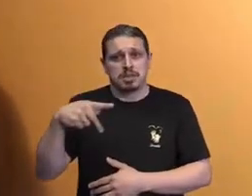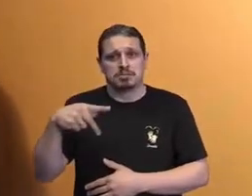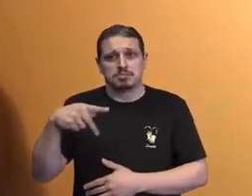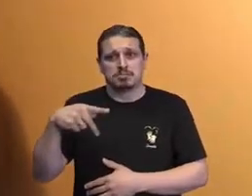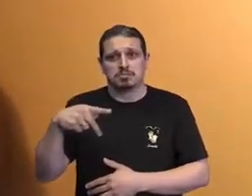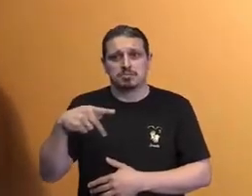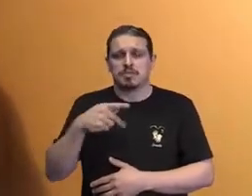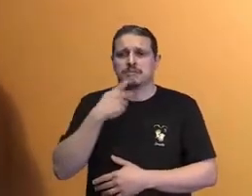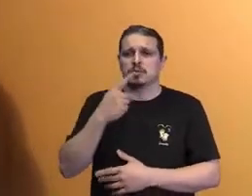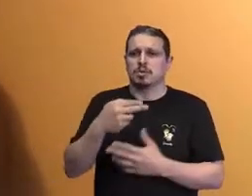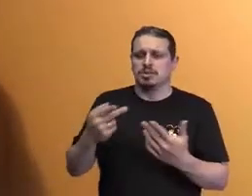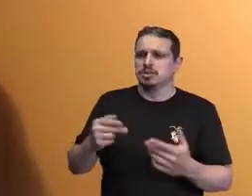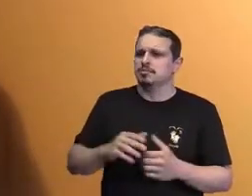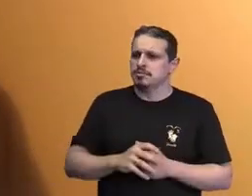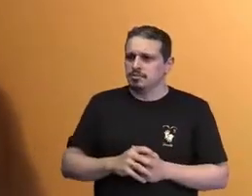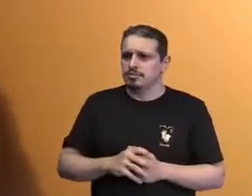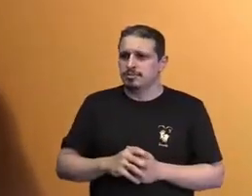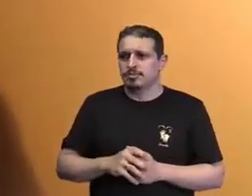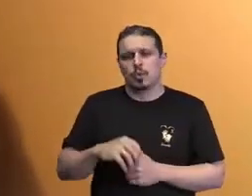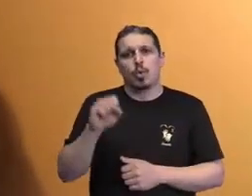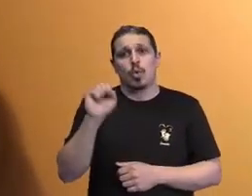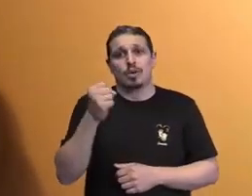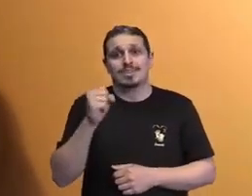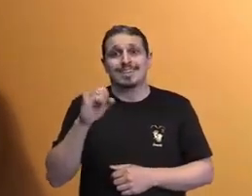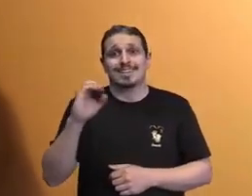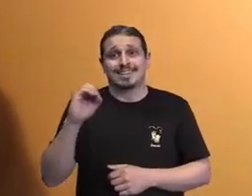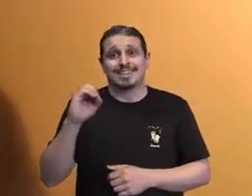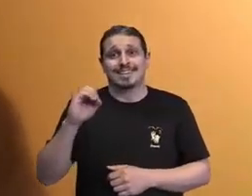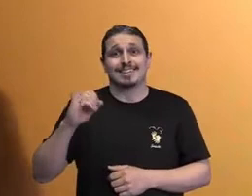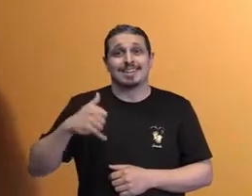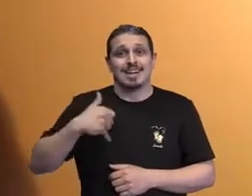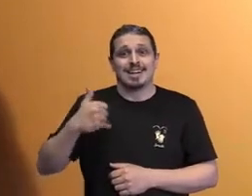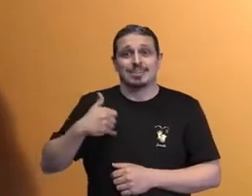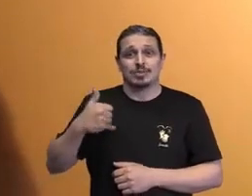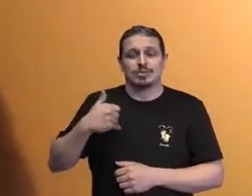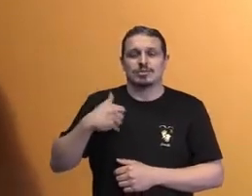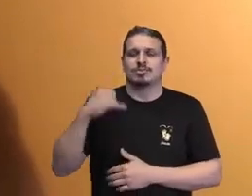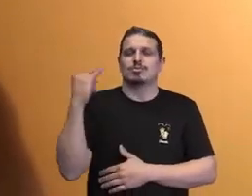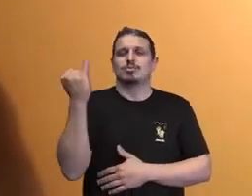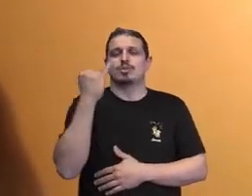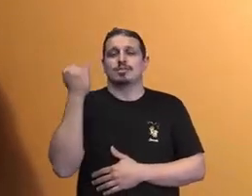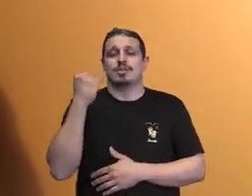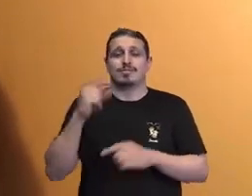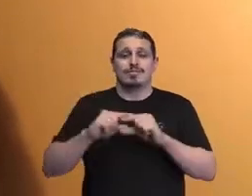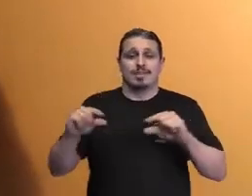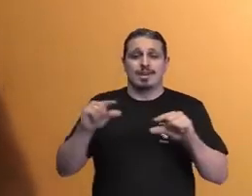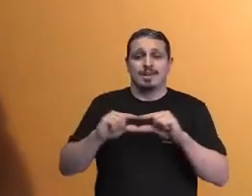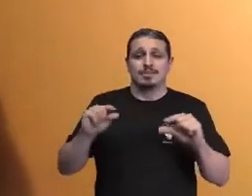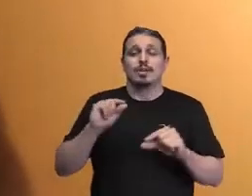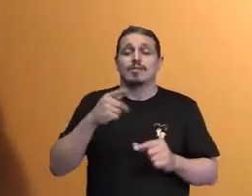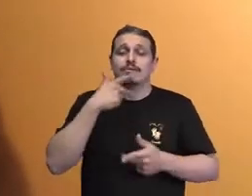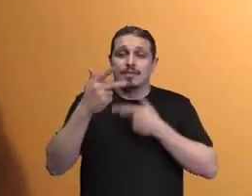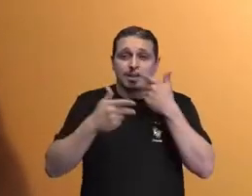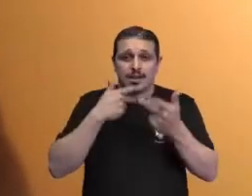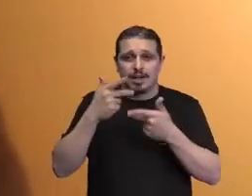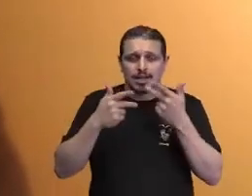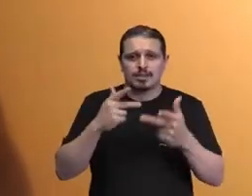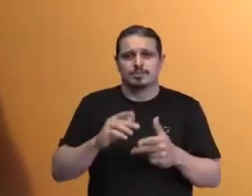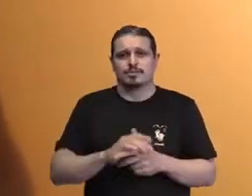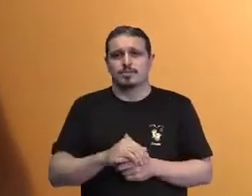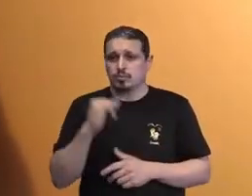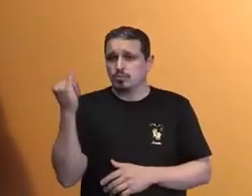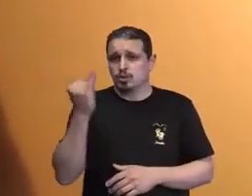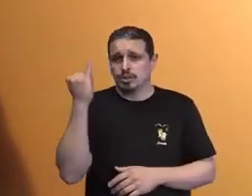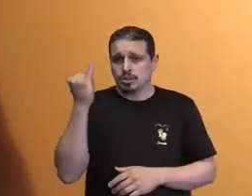fez 80 anos de idade, ele disse algo que serve demais para mim, eu sei que serve para você, independentemente da idade que você tem.